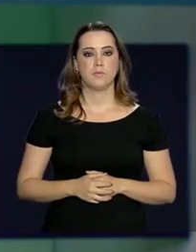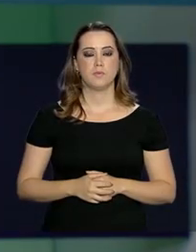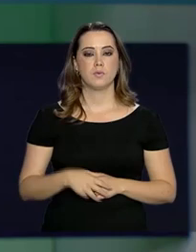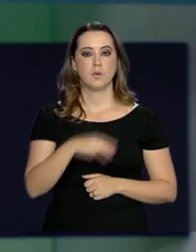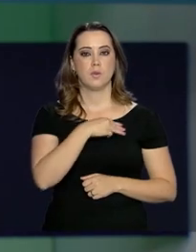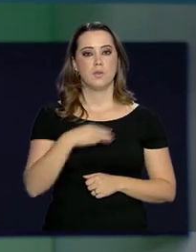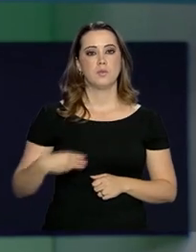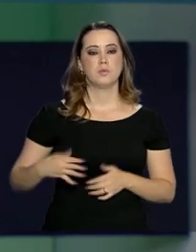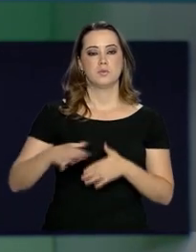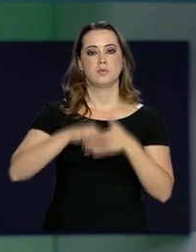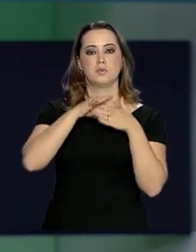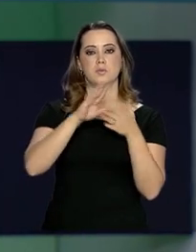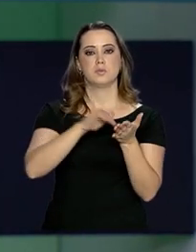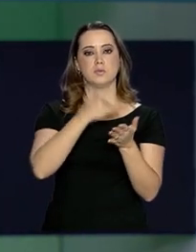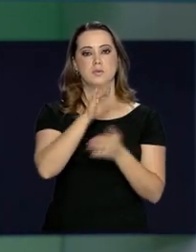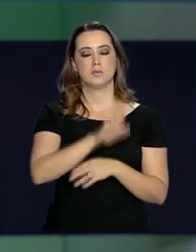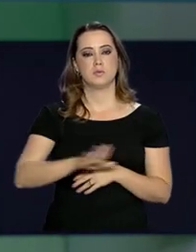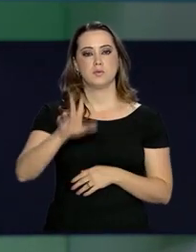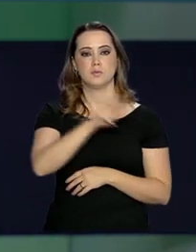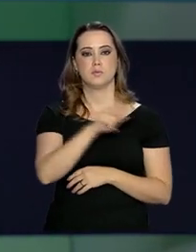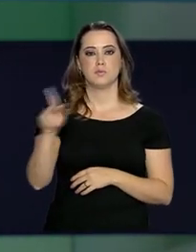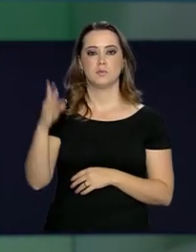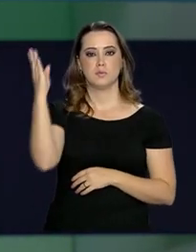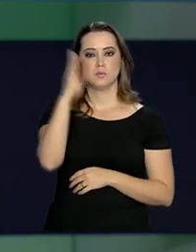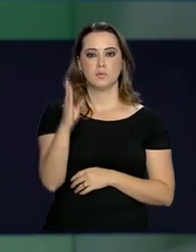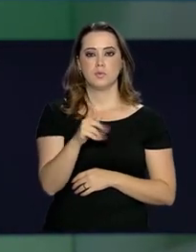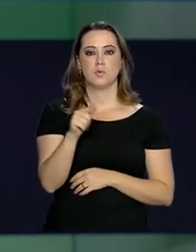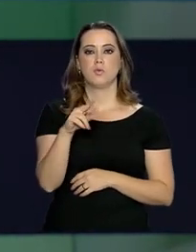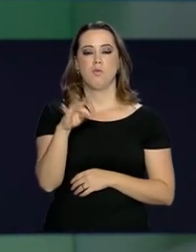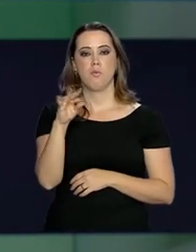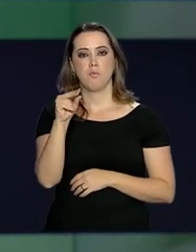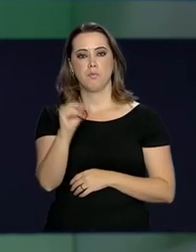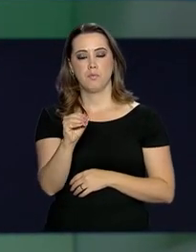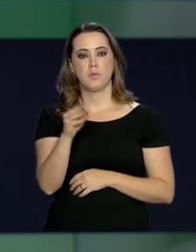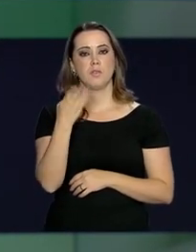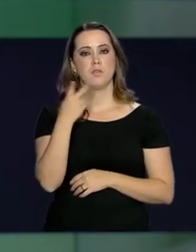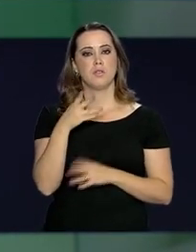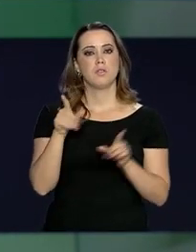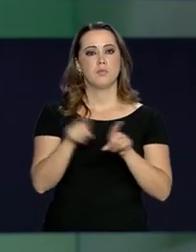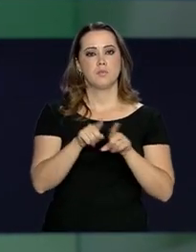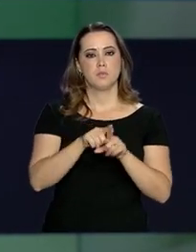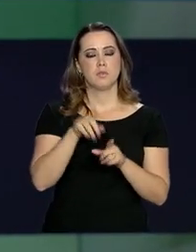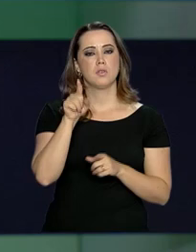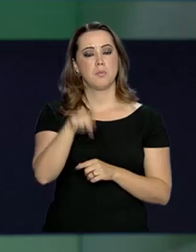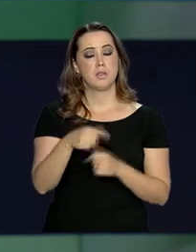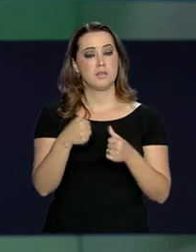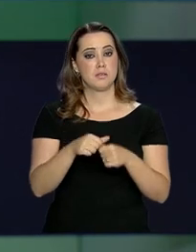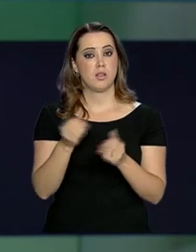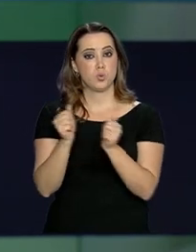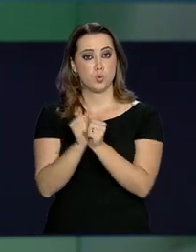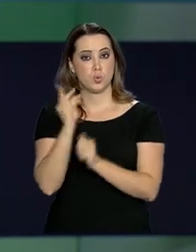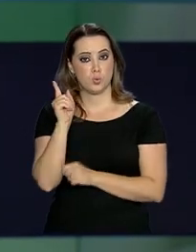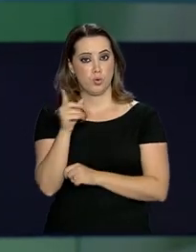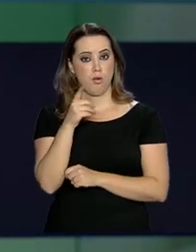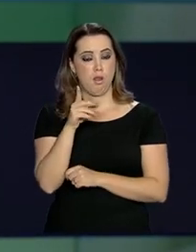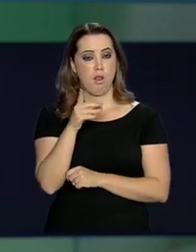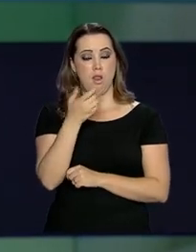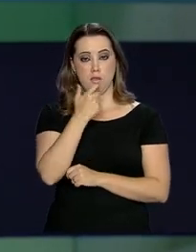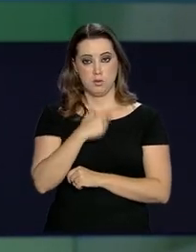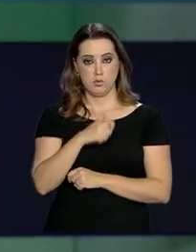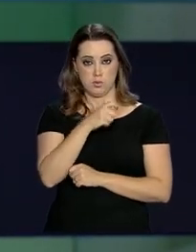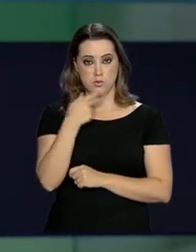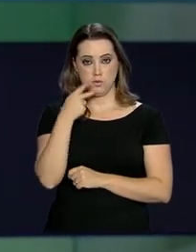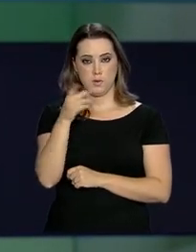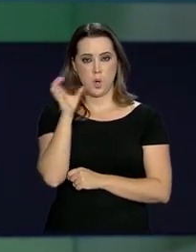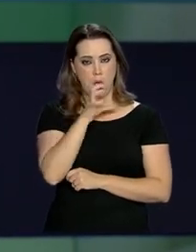O ministro-chefe da Secretaria-Geral da Presidência da República, Gustavo Bebiano, também está em Davos e falou rapidamente